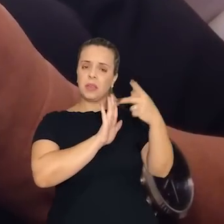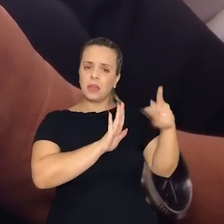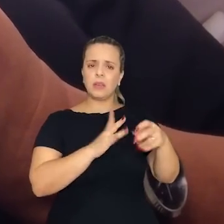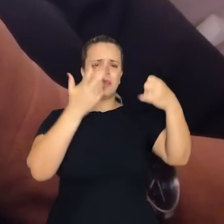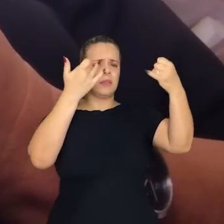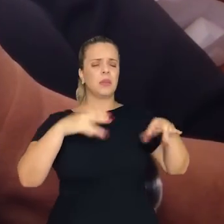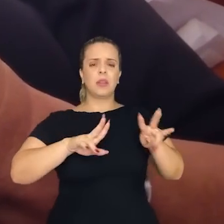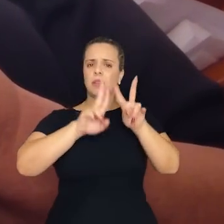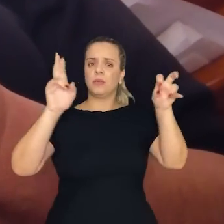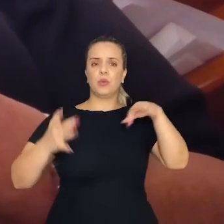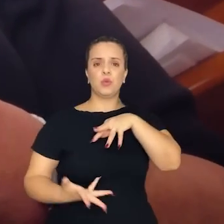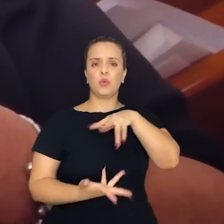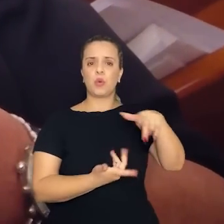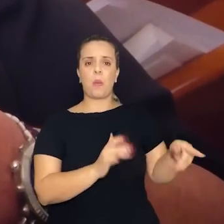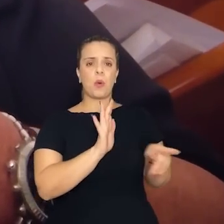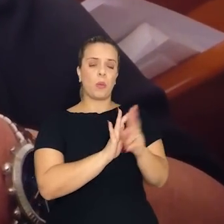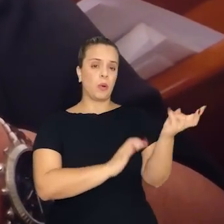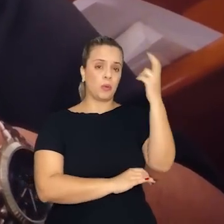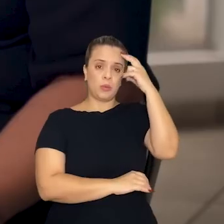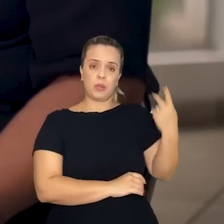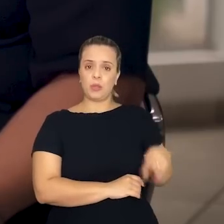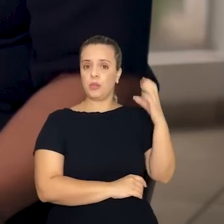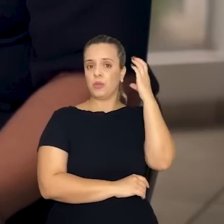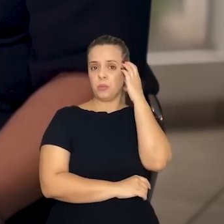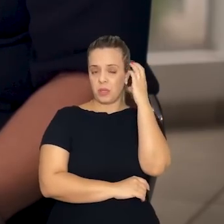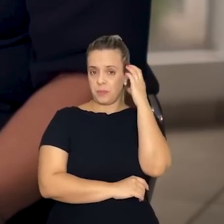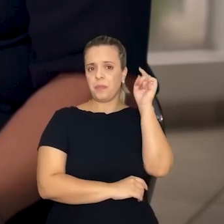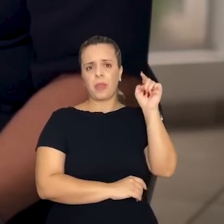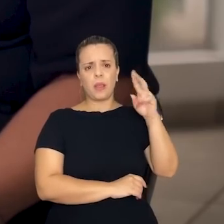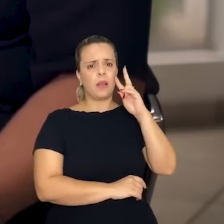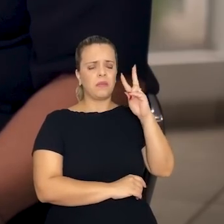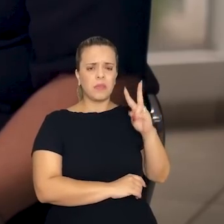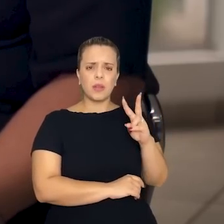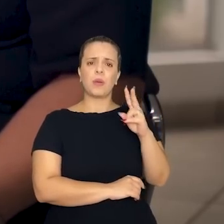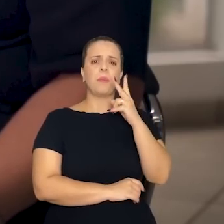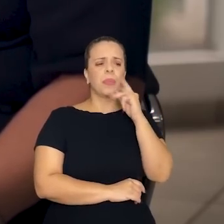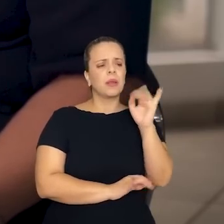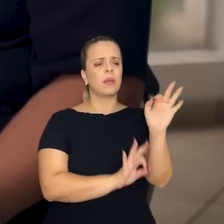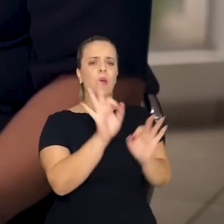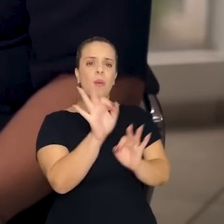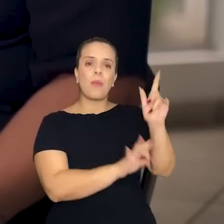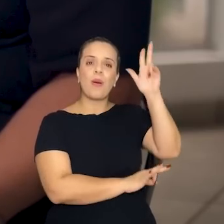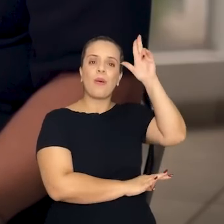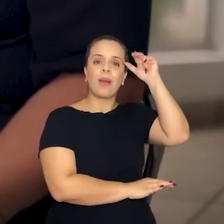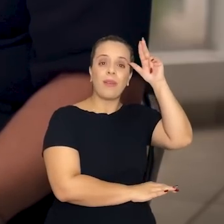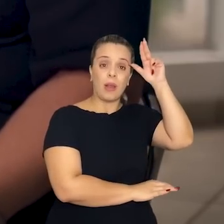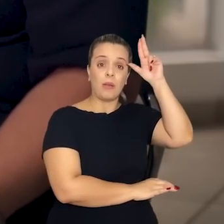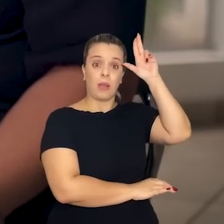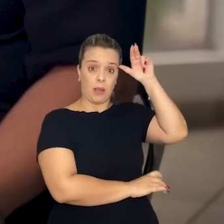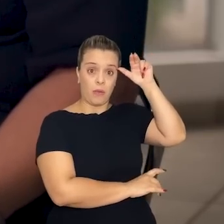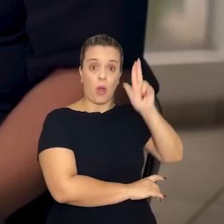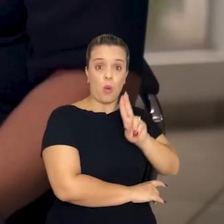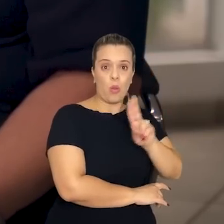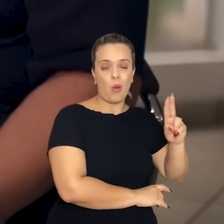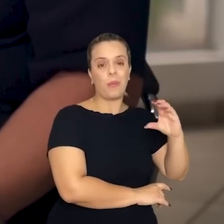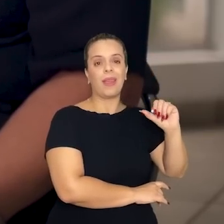universo da cultura cuiabana. Ele vendo o pai preparar o cavalo café, para ficar